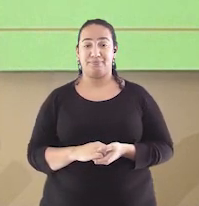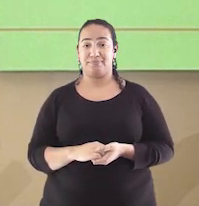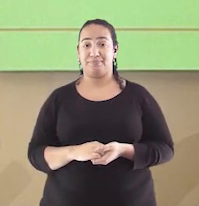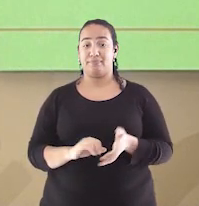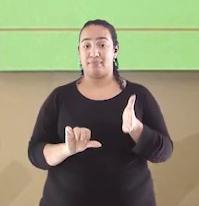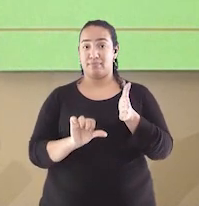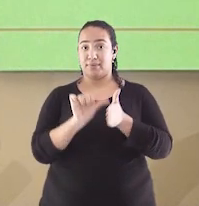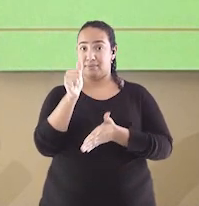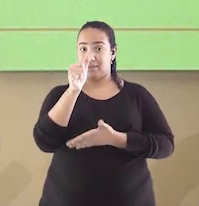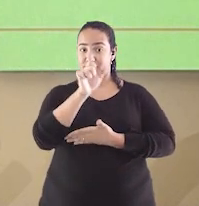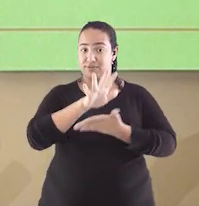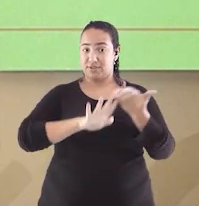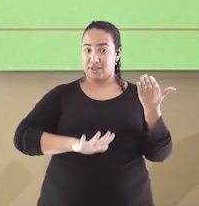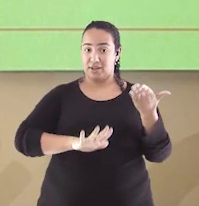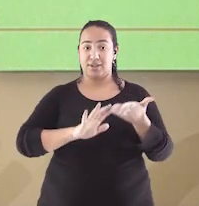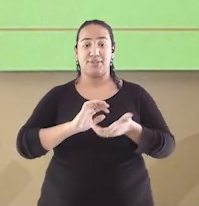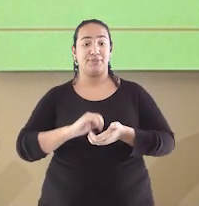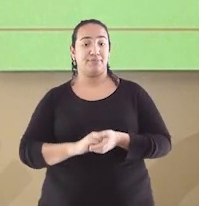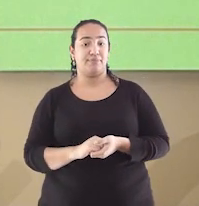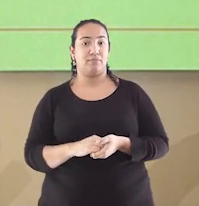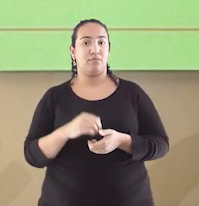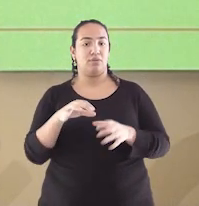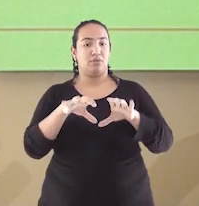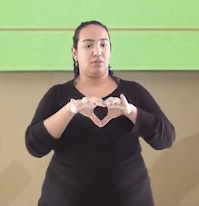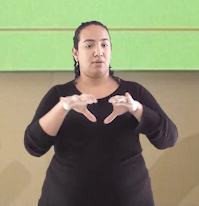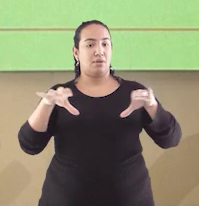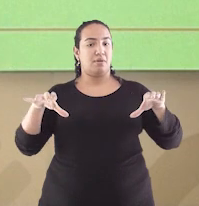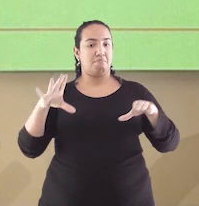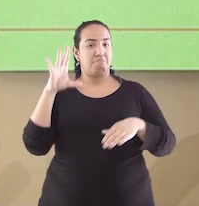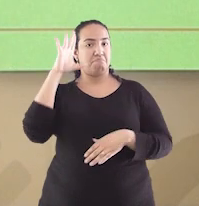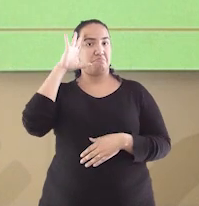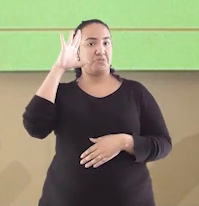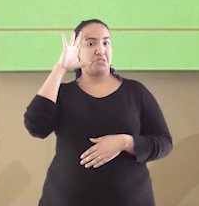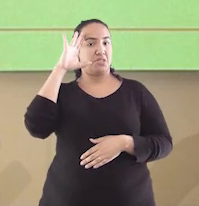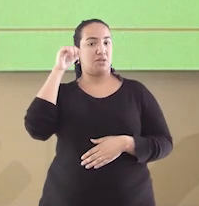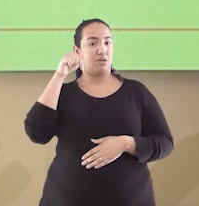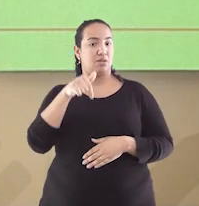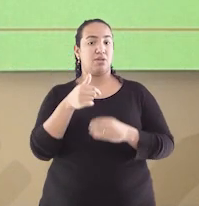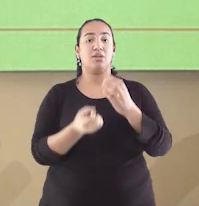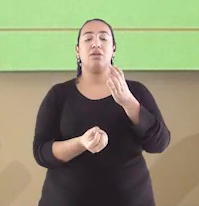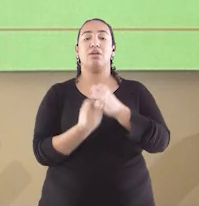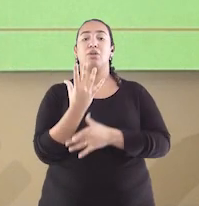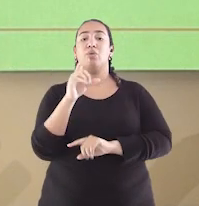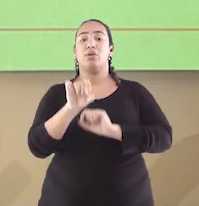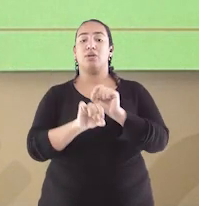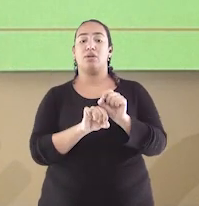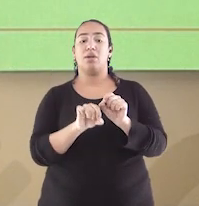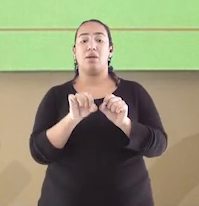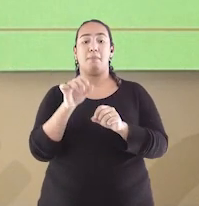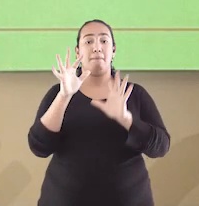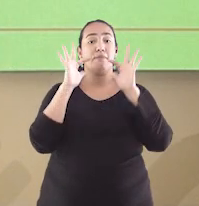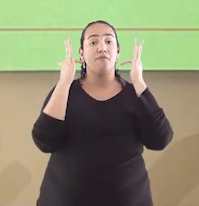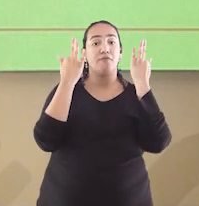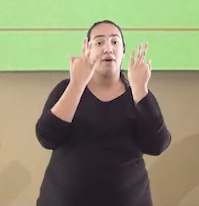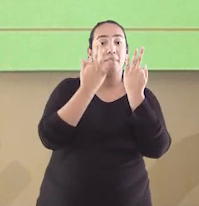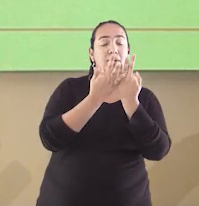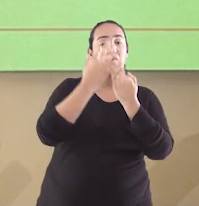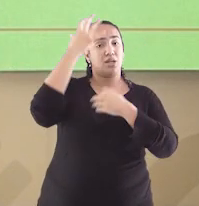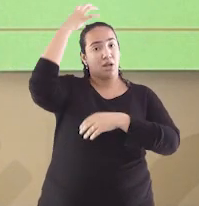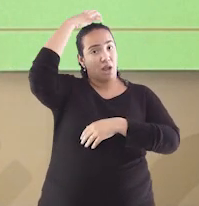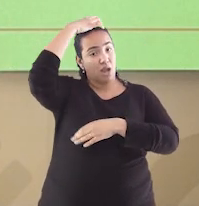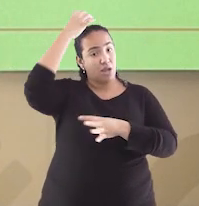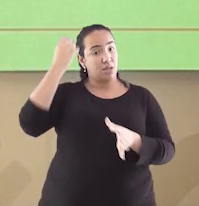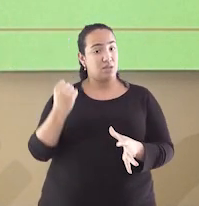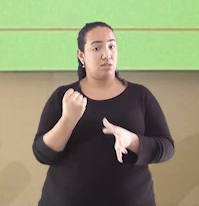Questão 1. Foi uma divisão militar criada com o objetivo de prover a segurança e a tranquilidade pública da